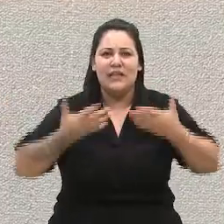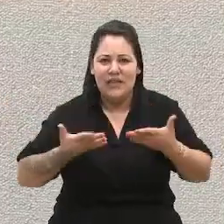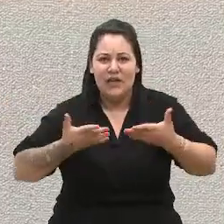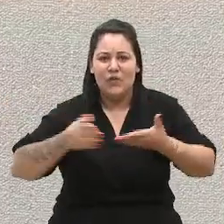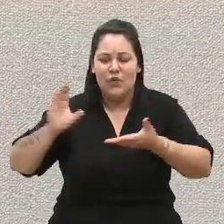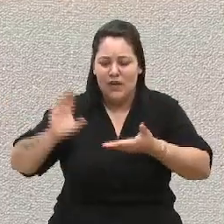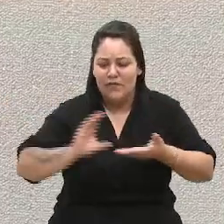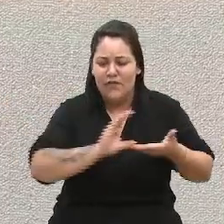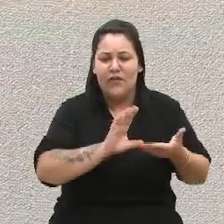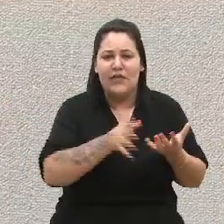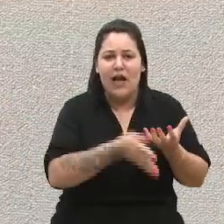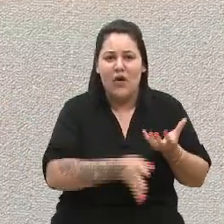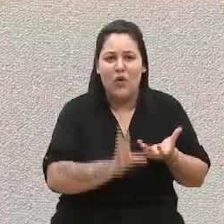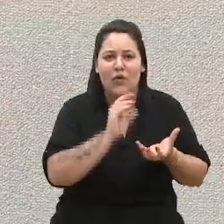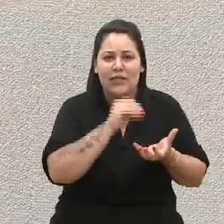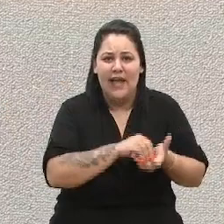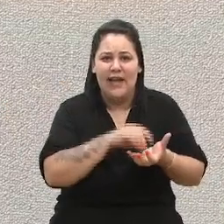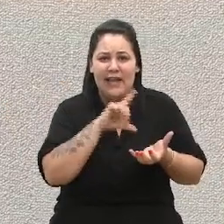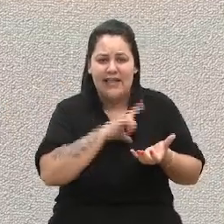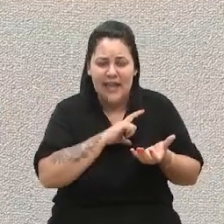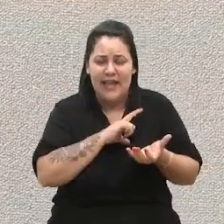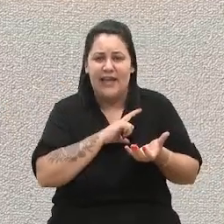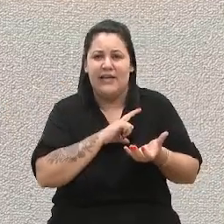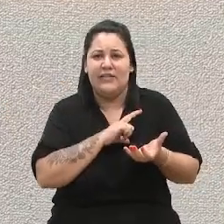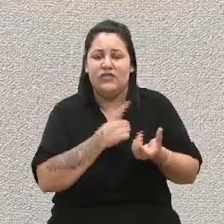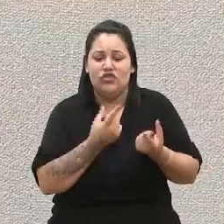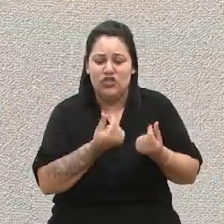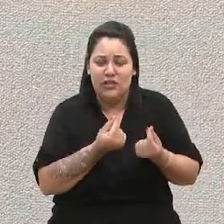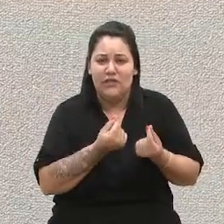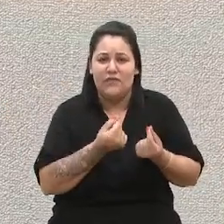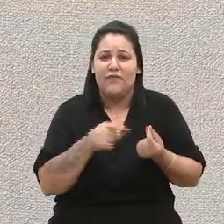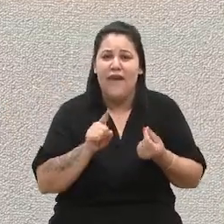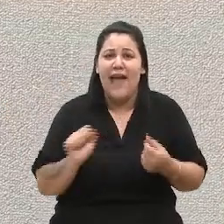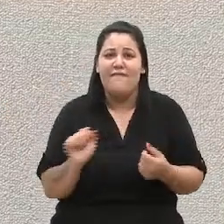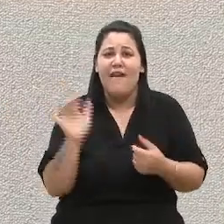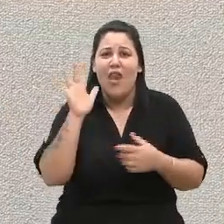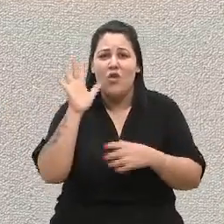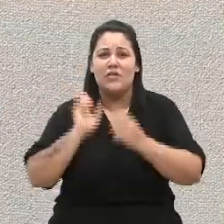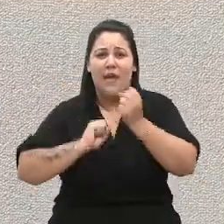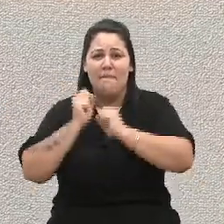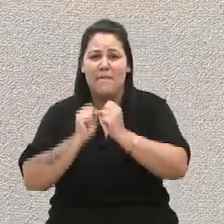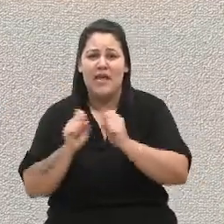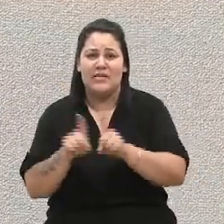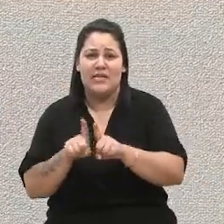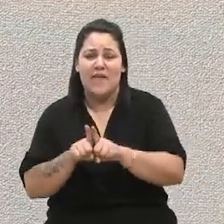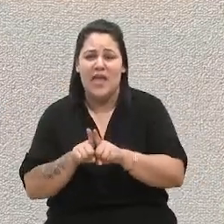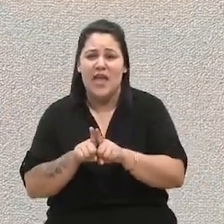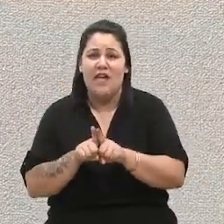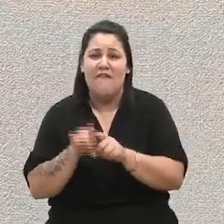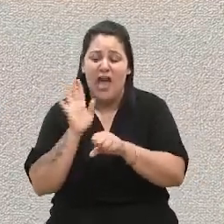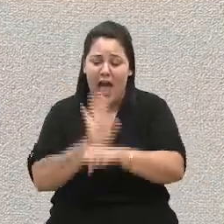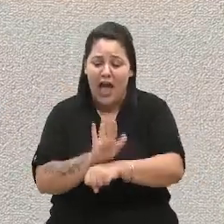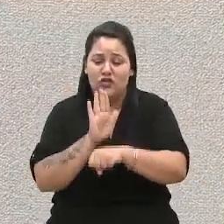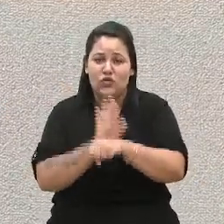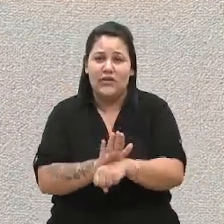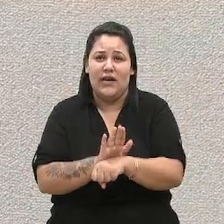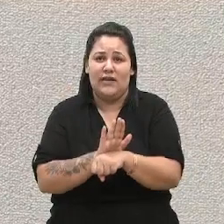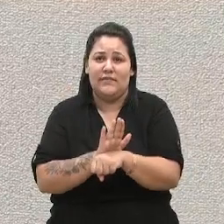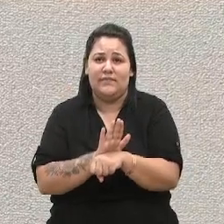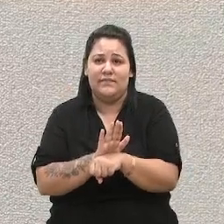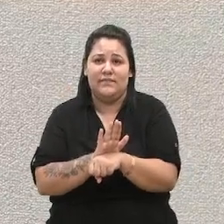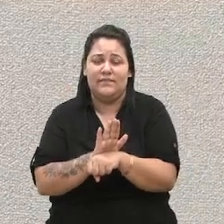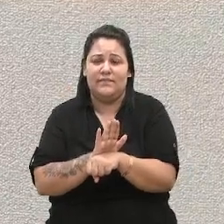para que a Codeca receba o recurso e vai valorizar a empresa, vai ajudar a empresa a sair